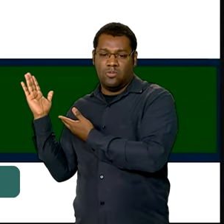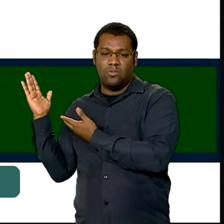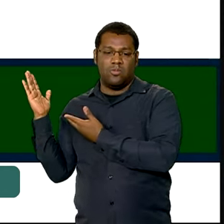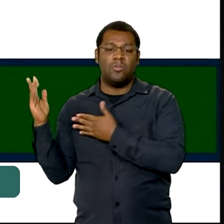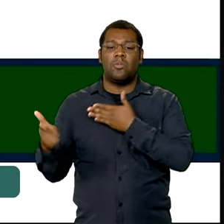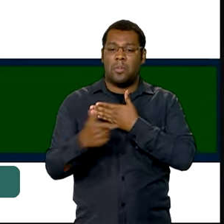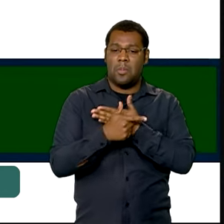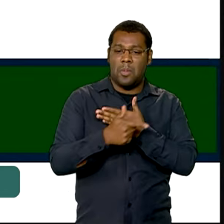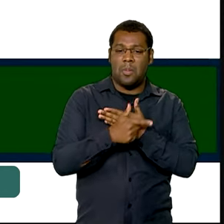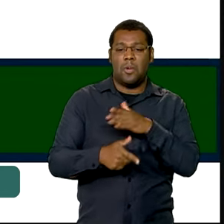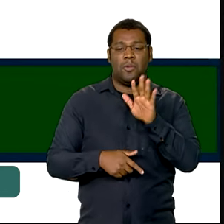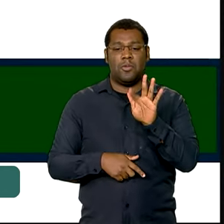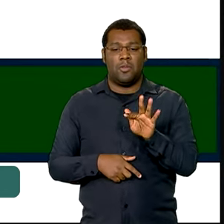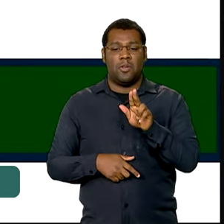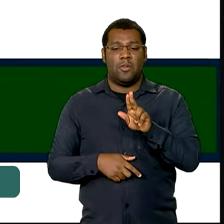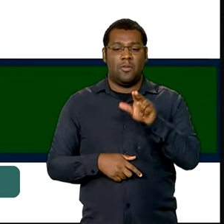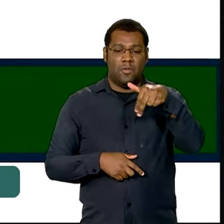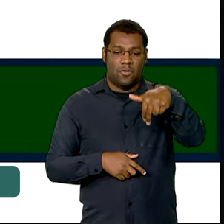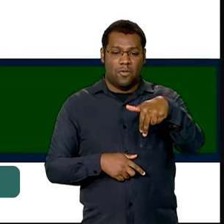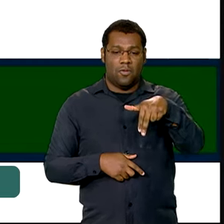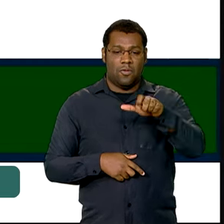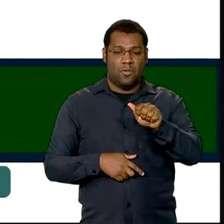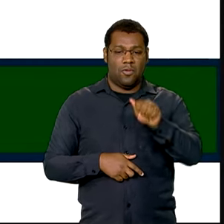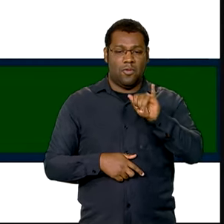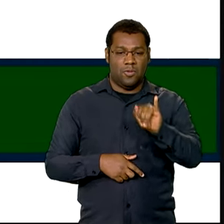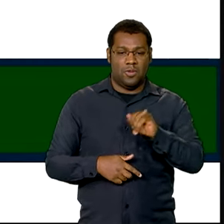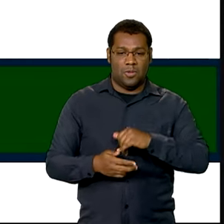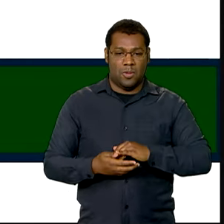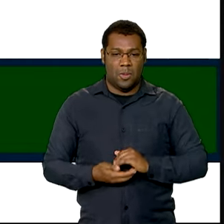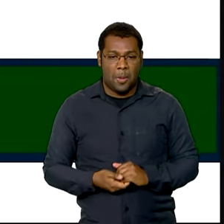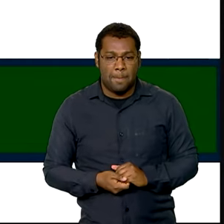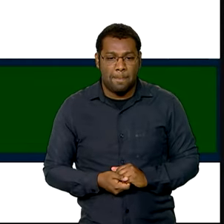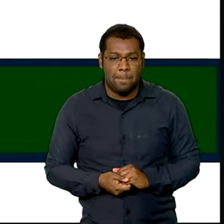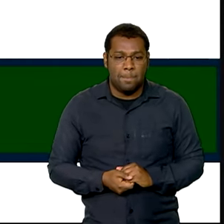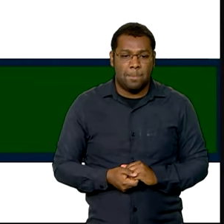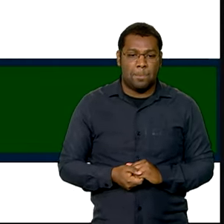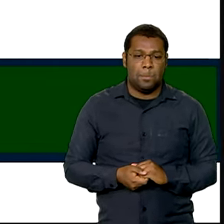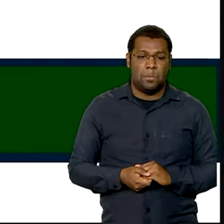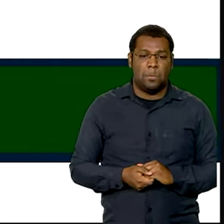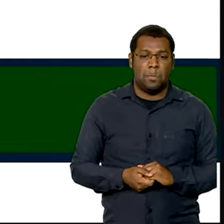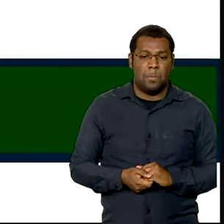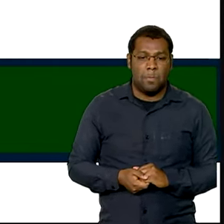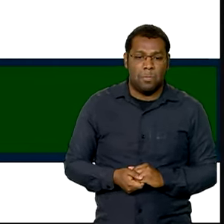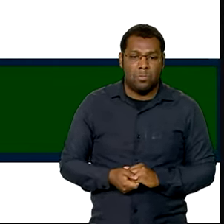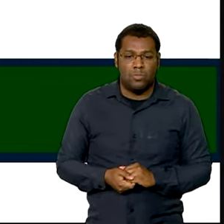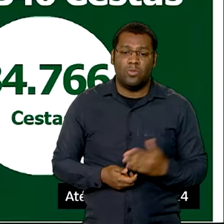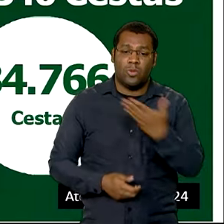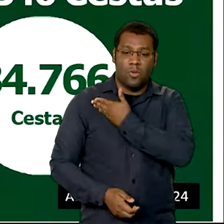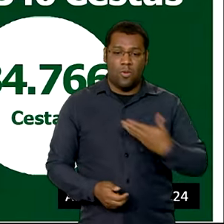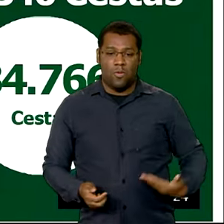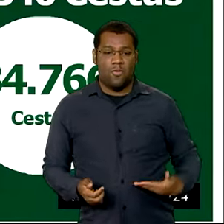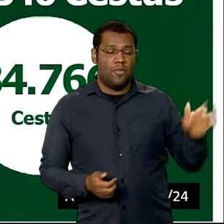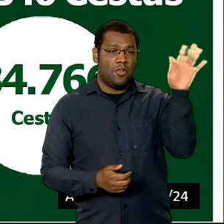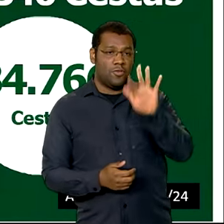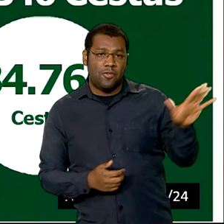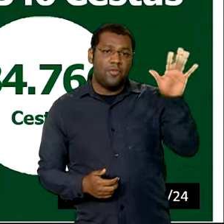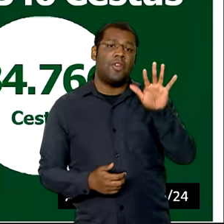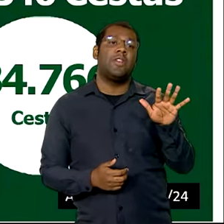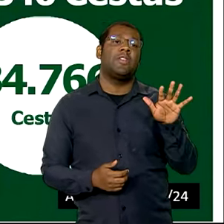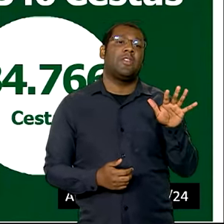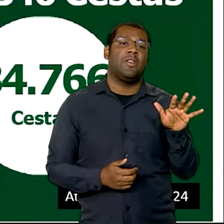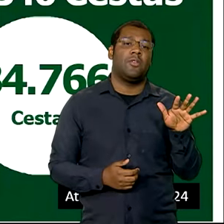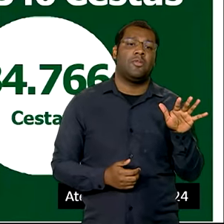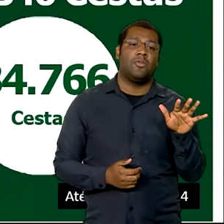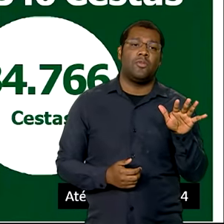FUNAI. Essa entrega, esse voo que está sendo já o próprio governo federal, através de